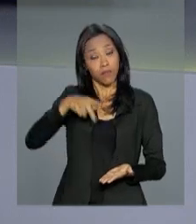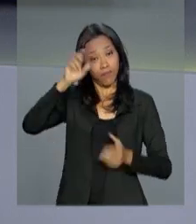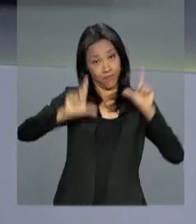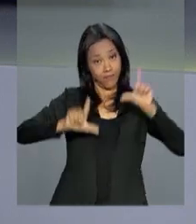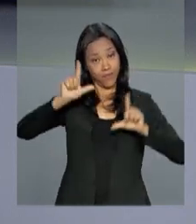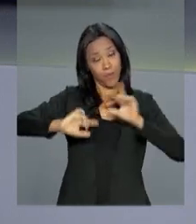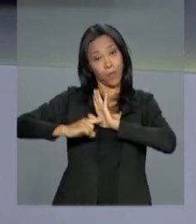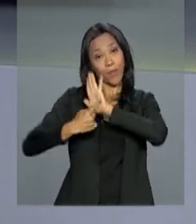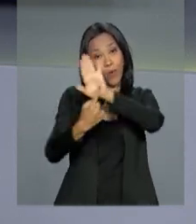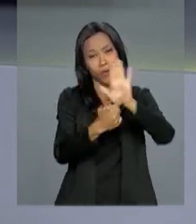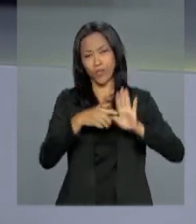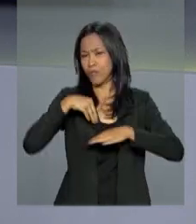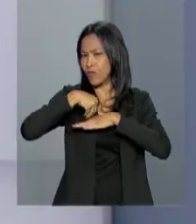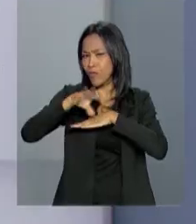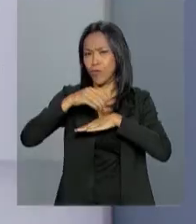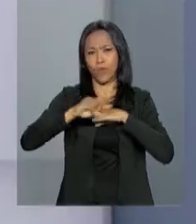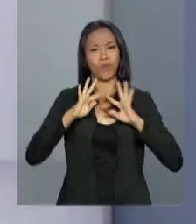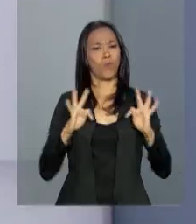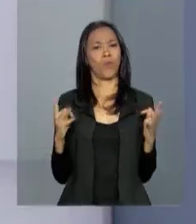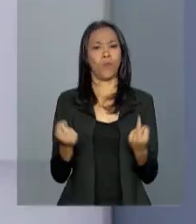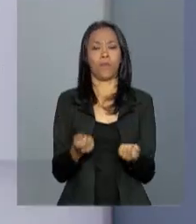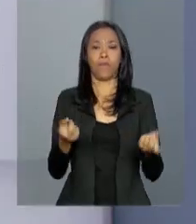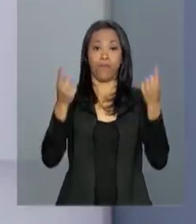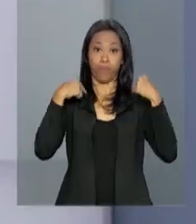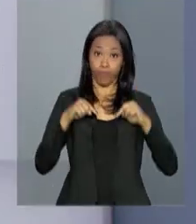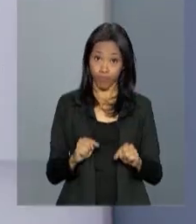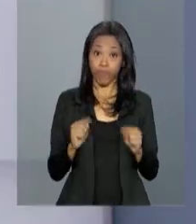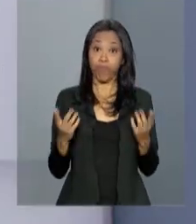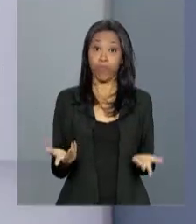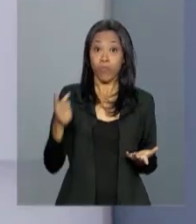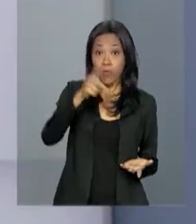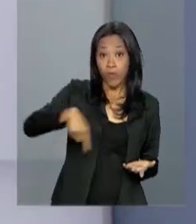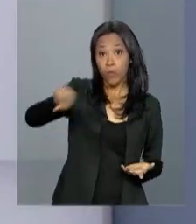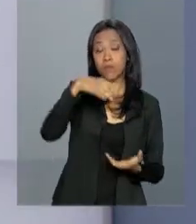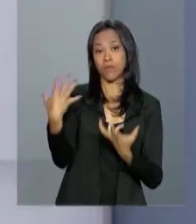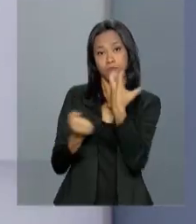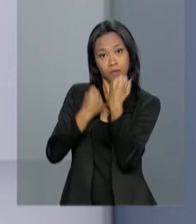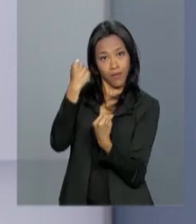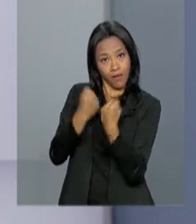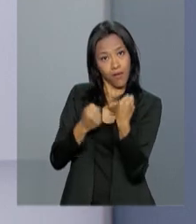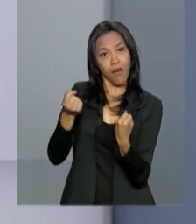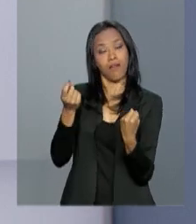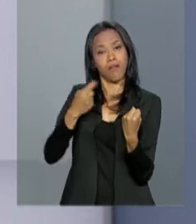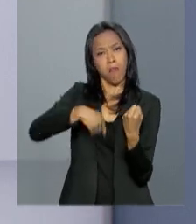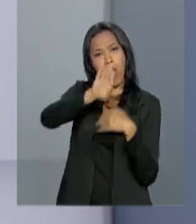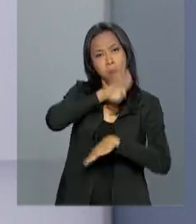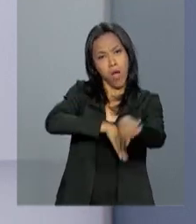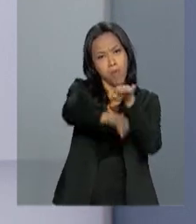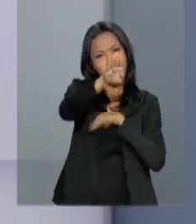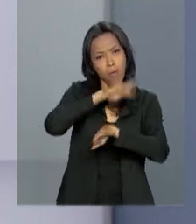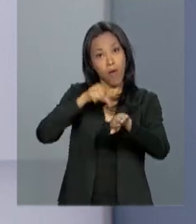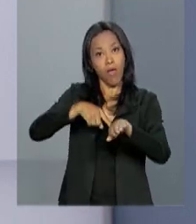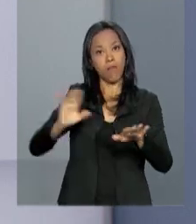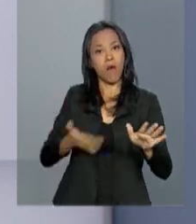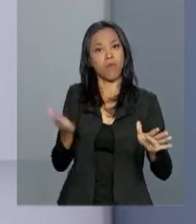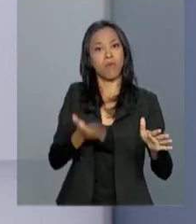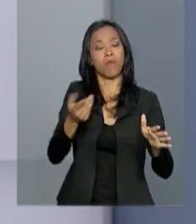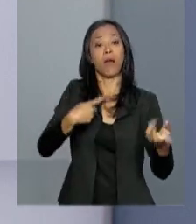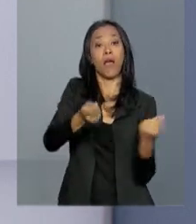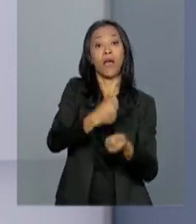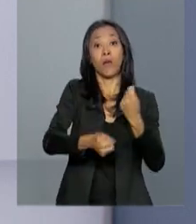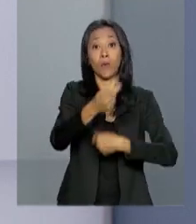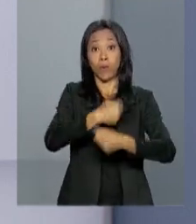você todas as informações. E olha, os veículos que fazem parte do nosso dia a dia movimentam a economia nacional.